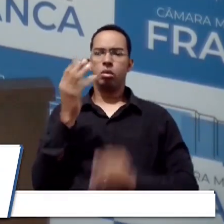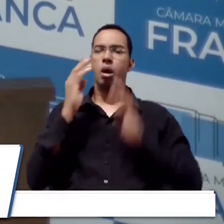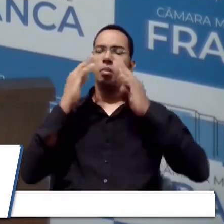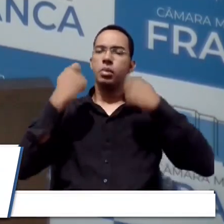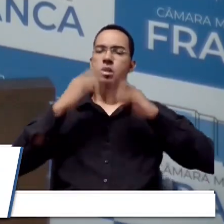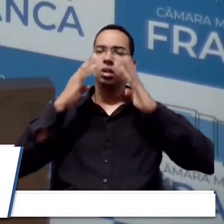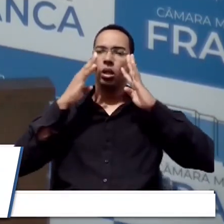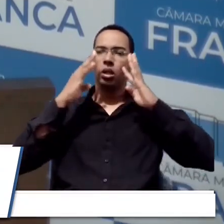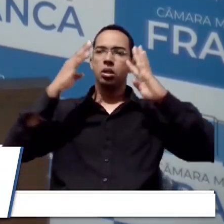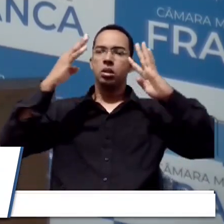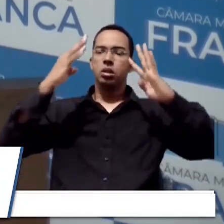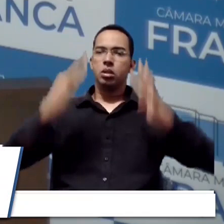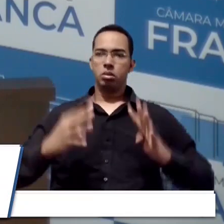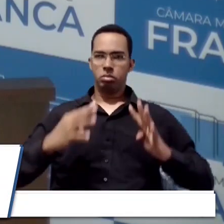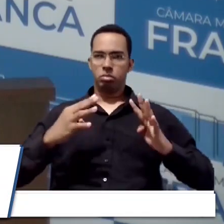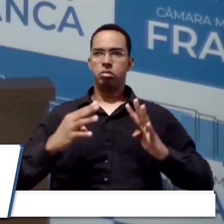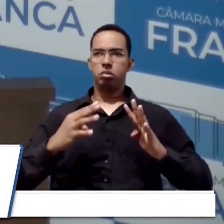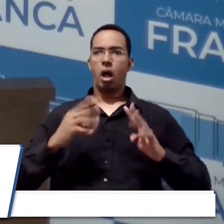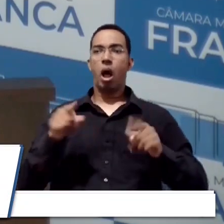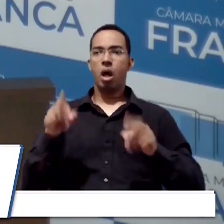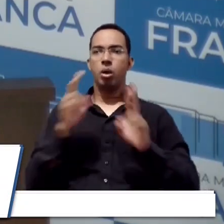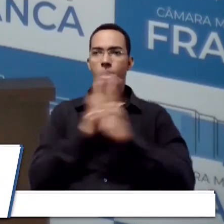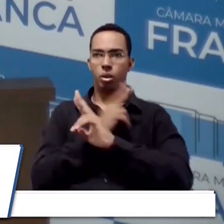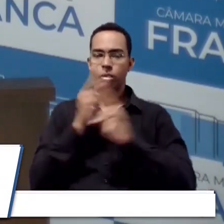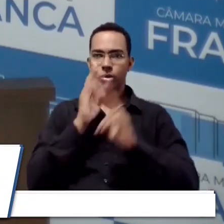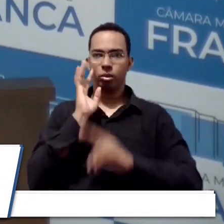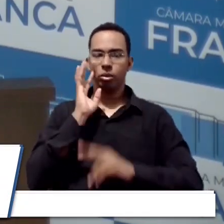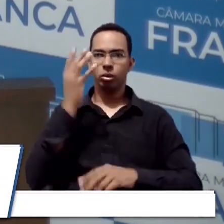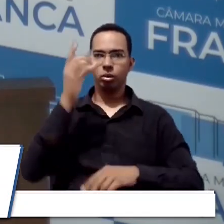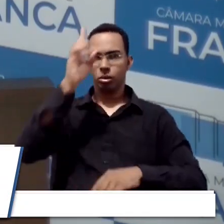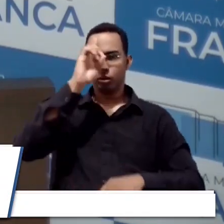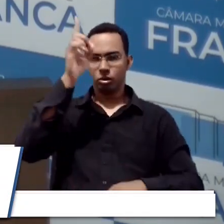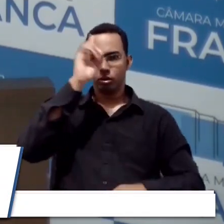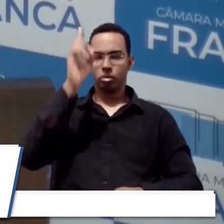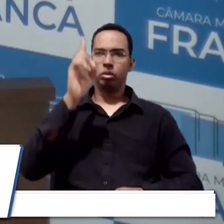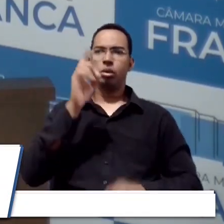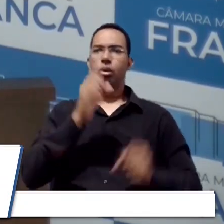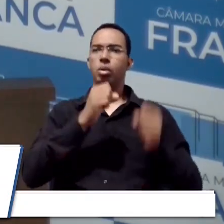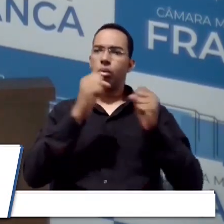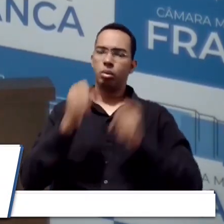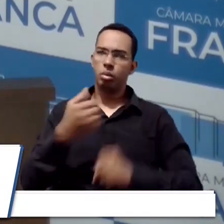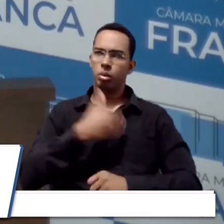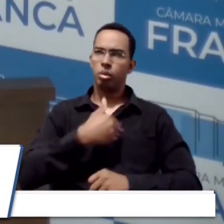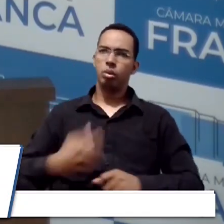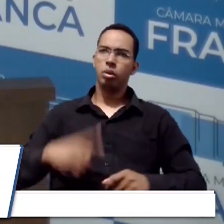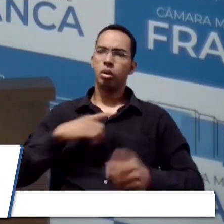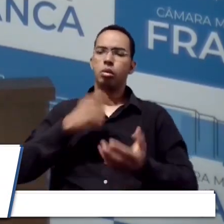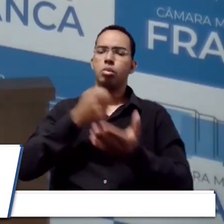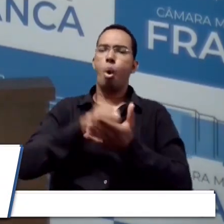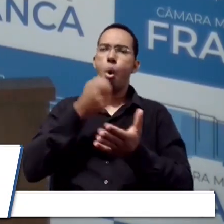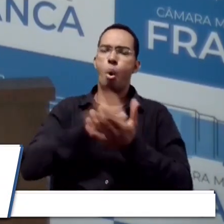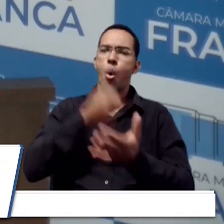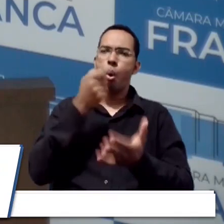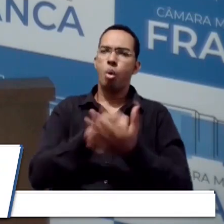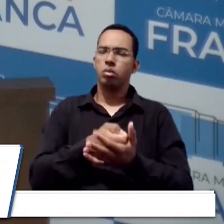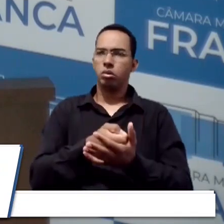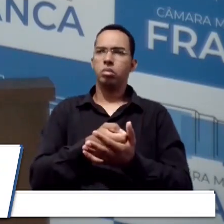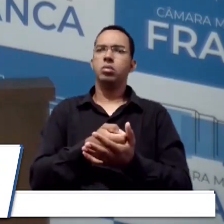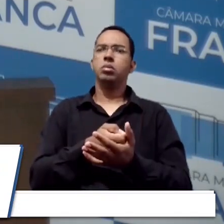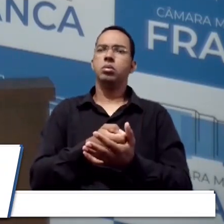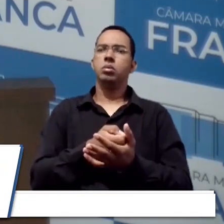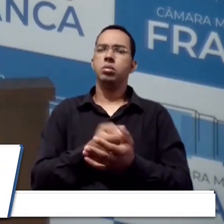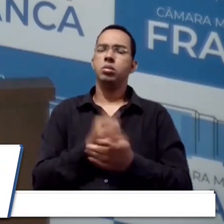a essas emergências que ocorrem no dia a dia, o Poder Público tem obrigação de